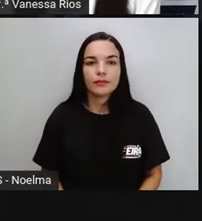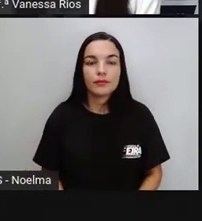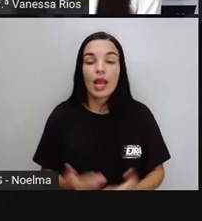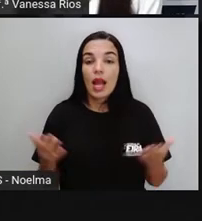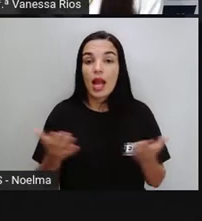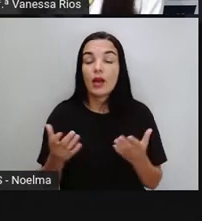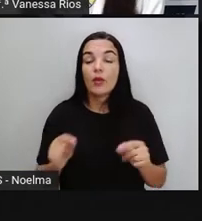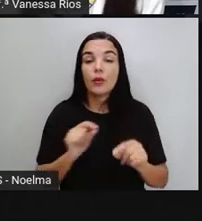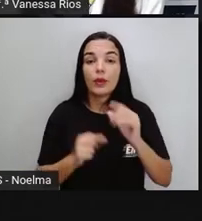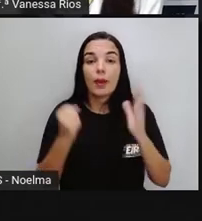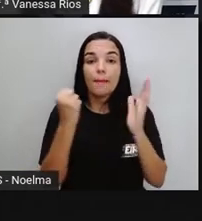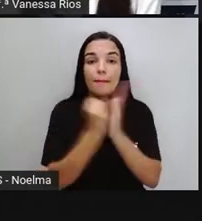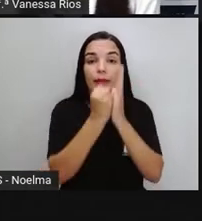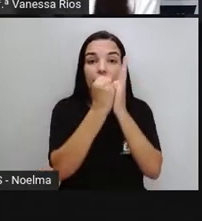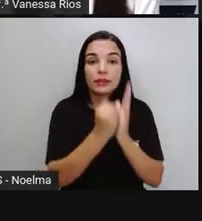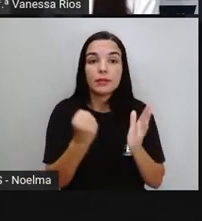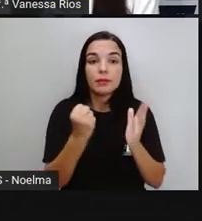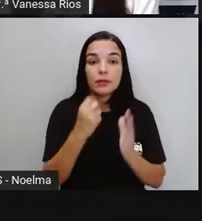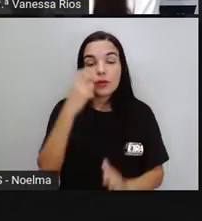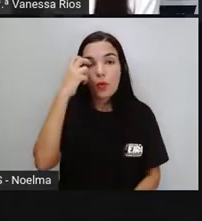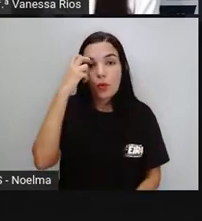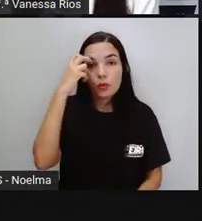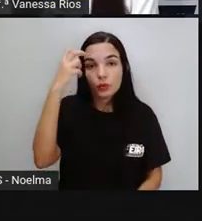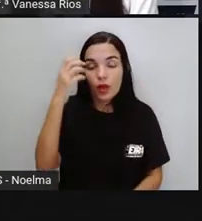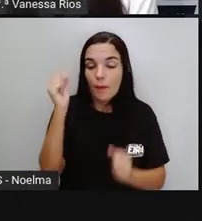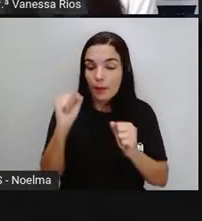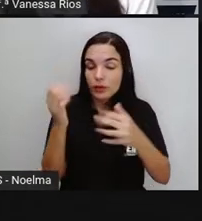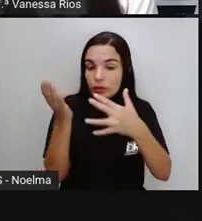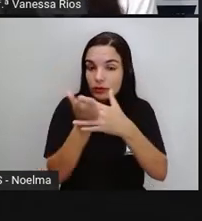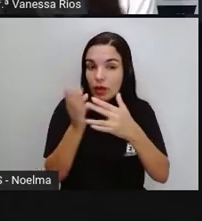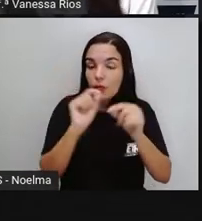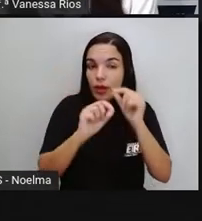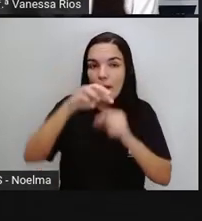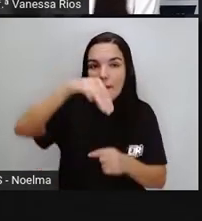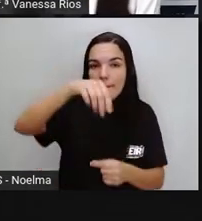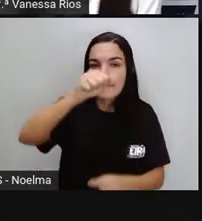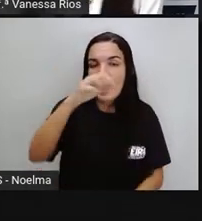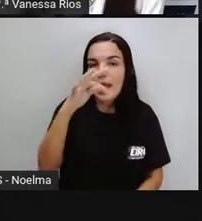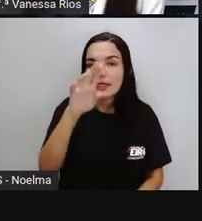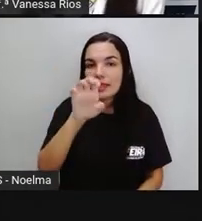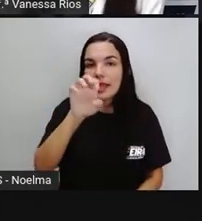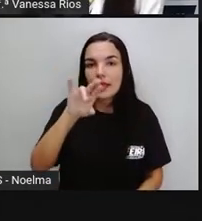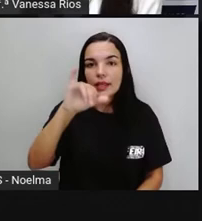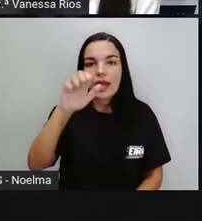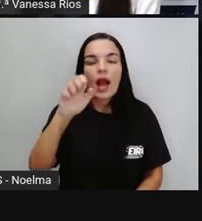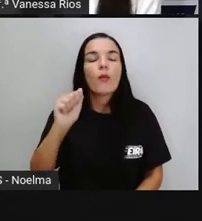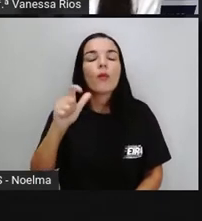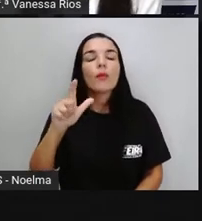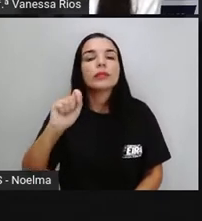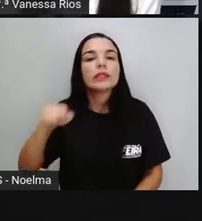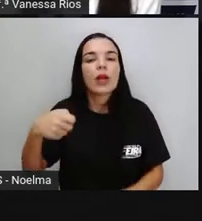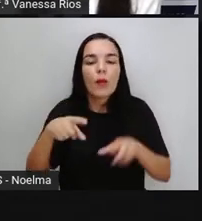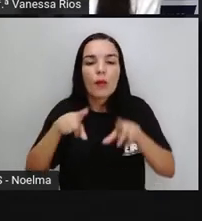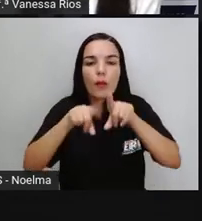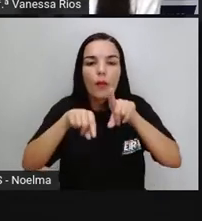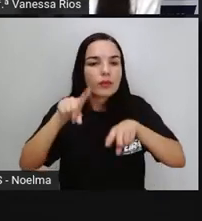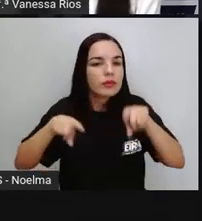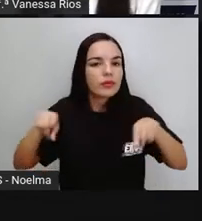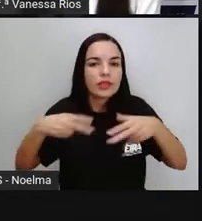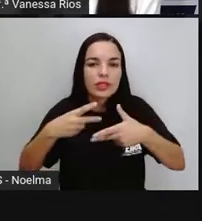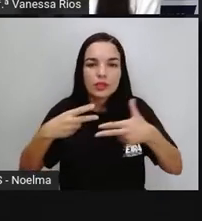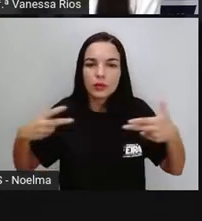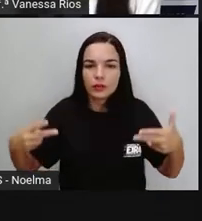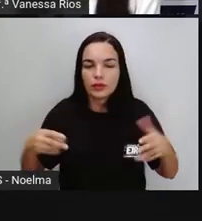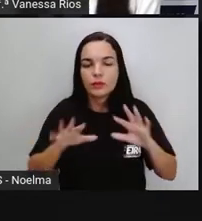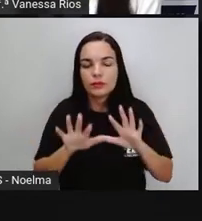E aí, os patrimônios culturais, eles podem ser material e imaterial. No caso dos patrimônios